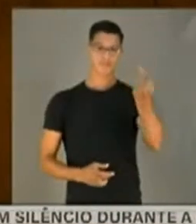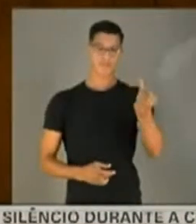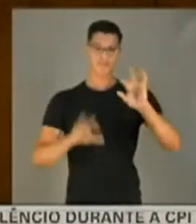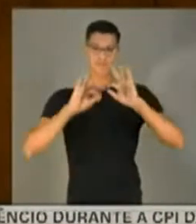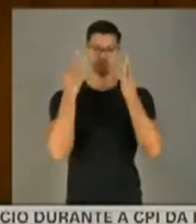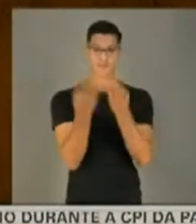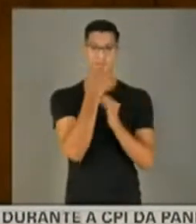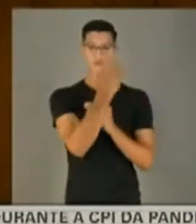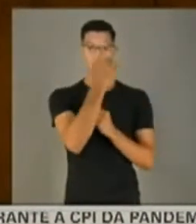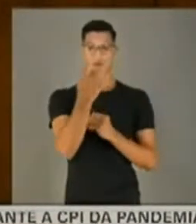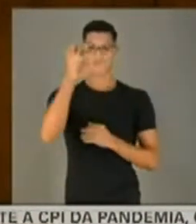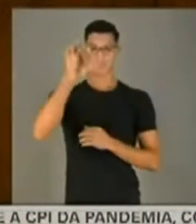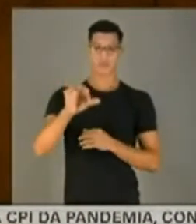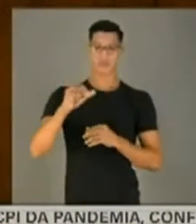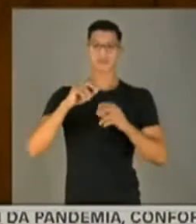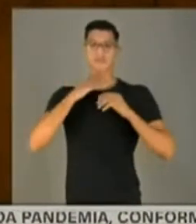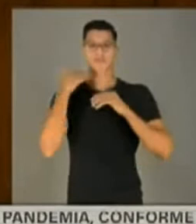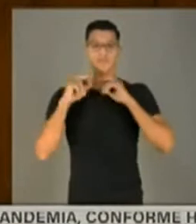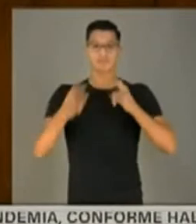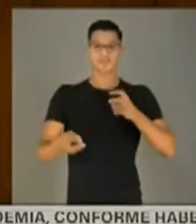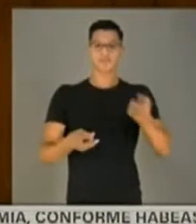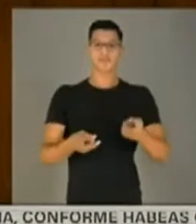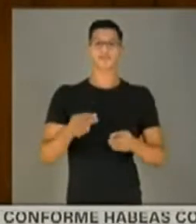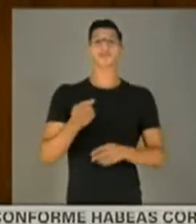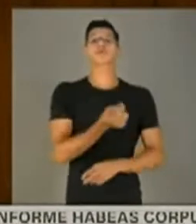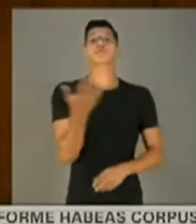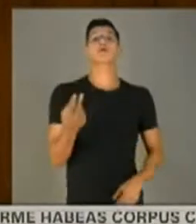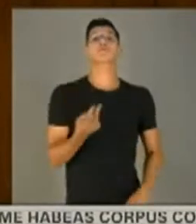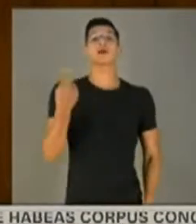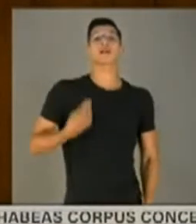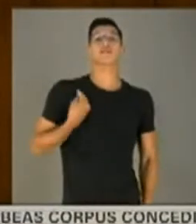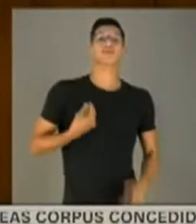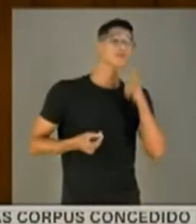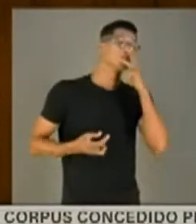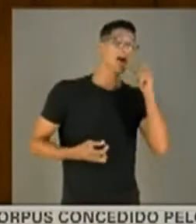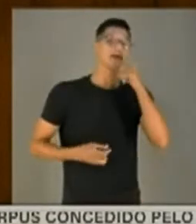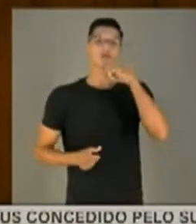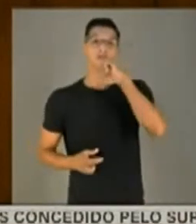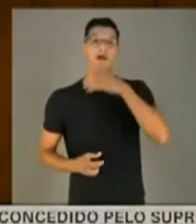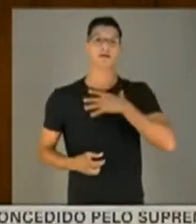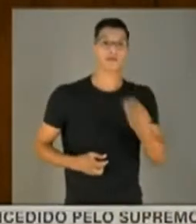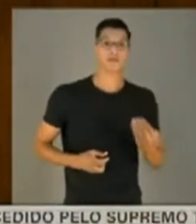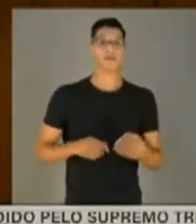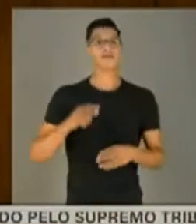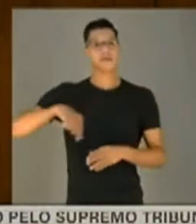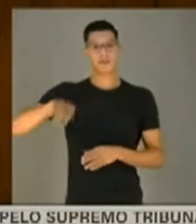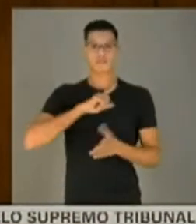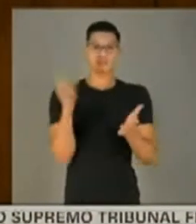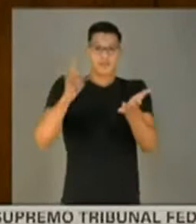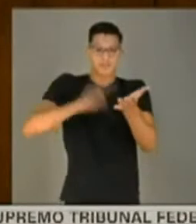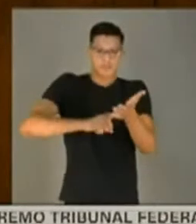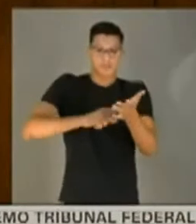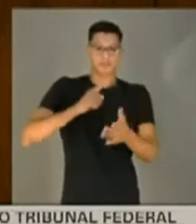famílias, 119 que estão ilutadas, quanto que vale a vida de um pai, de uma mãe, de um filho, de um irmão, de um sobrinho, estão na digital,